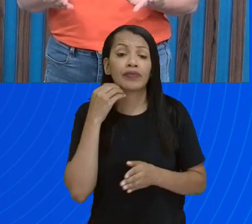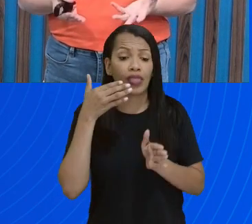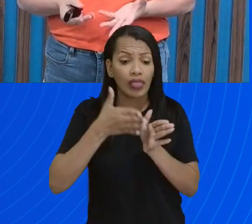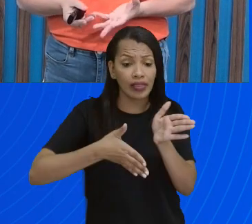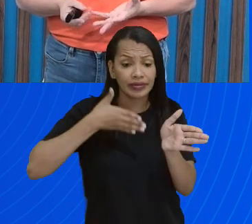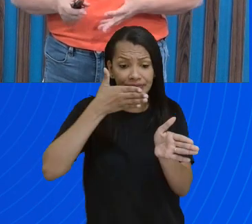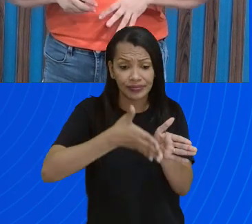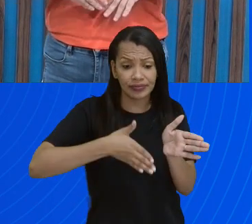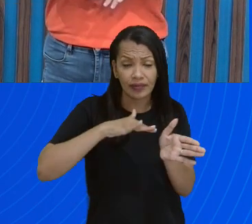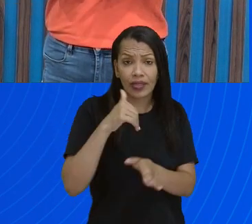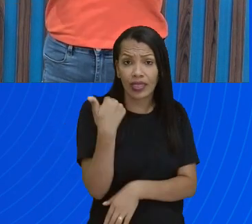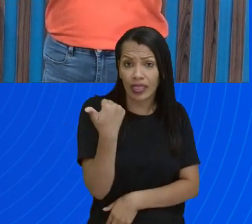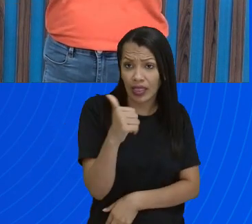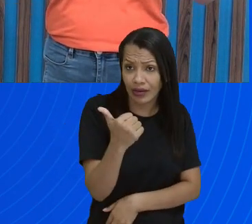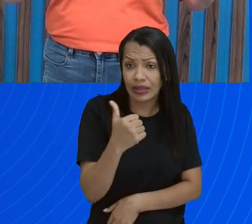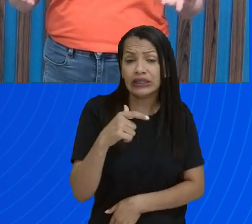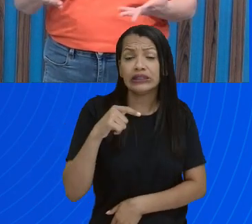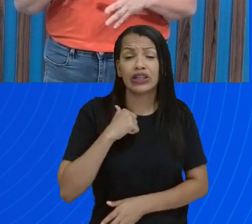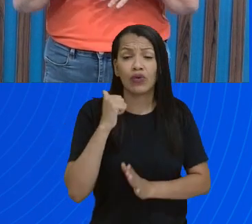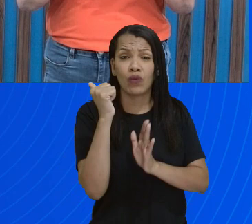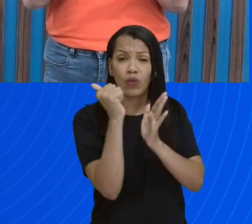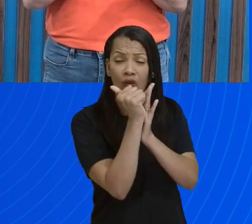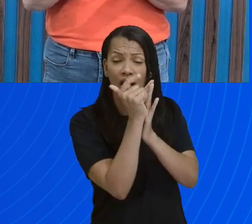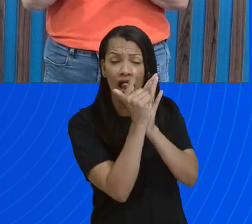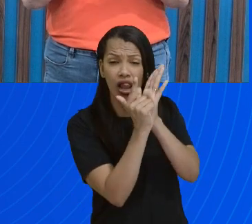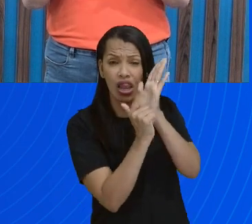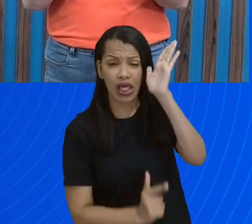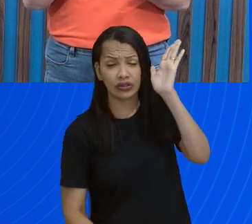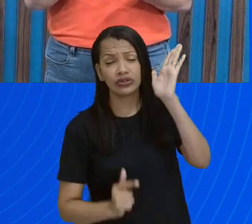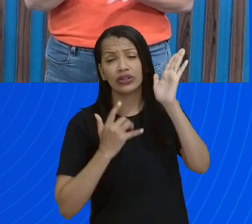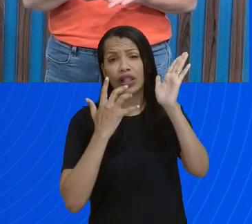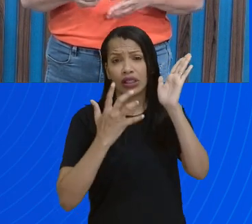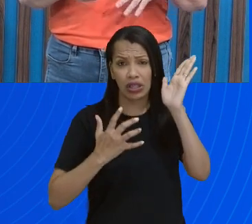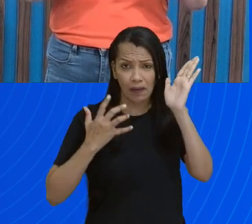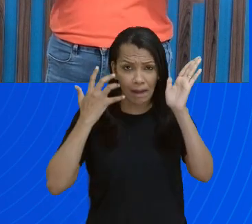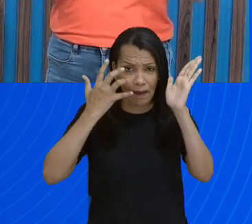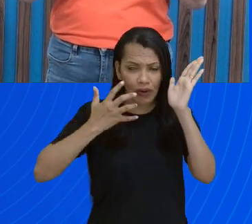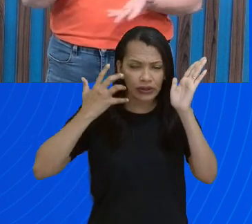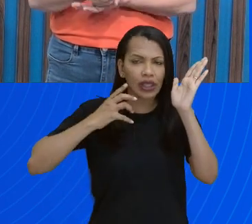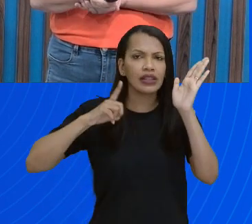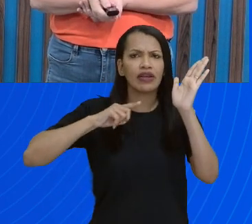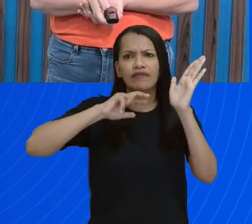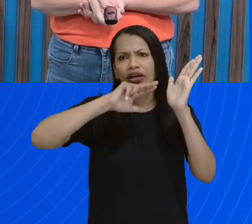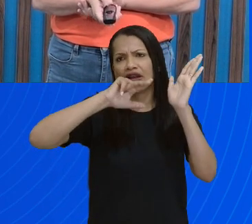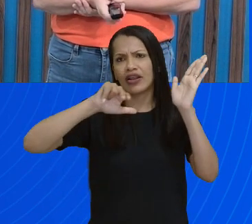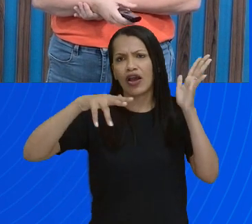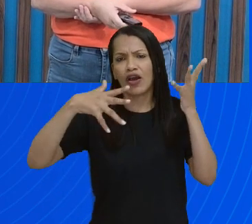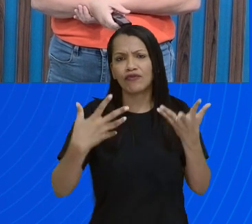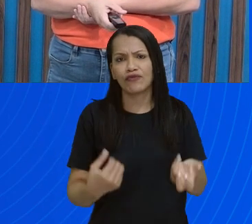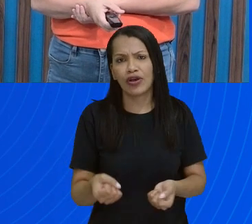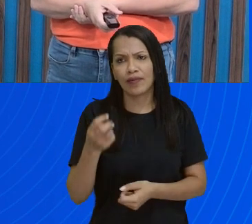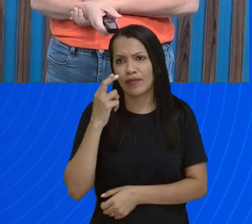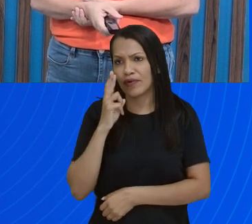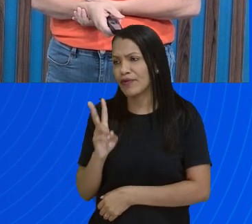Tolo, de Raul. É uma lista enorme, e essa lista é uma listinha, né, minha gente? Tem muito mais. Vamos ouvir um pouquinho?